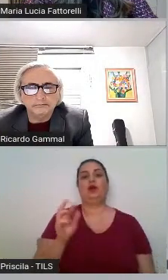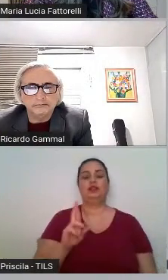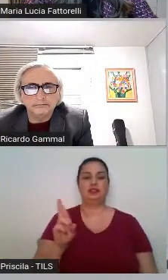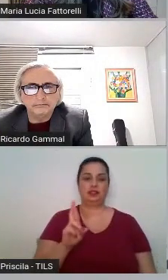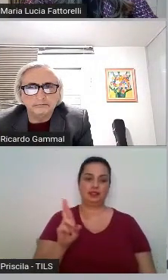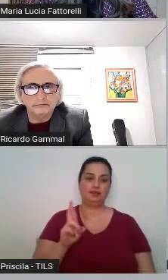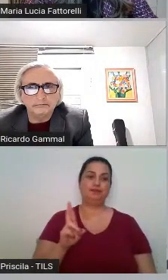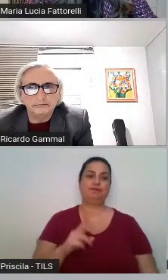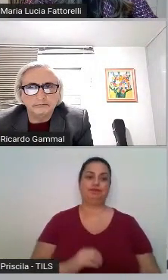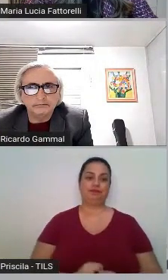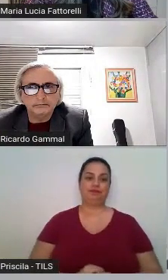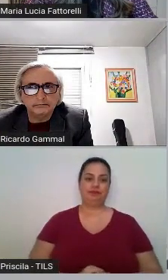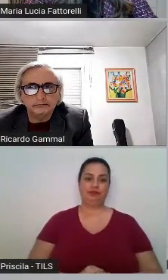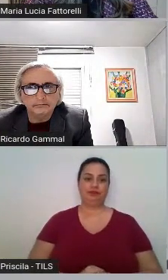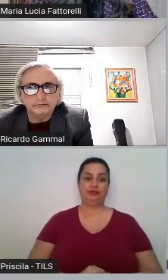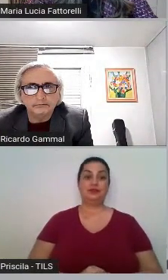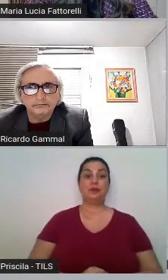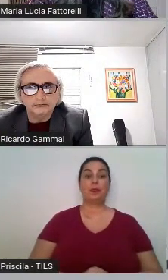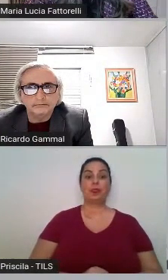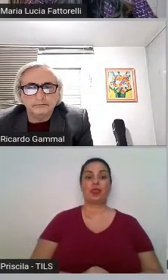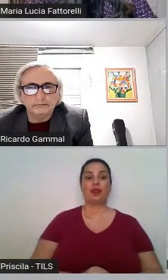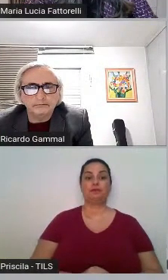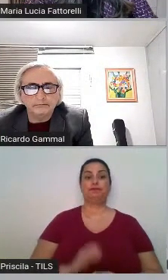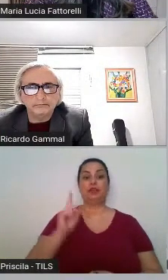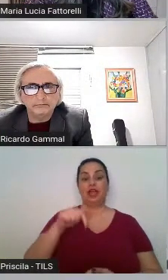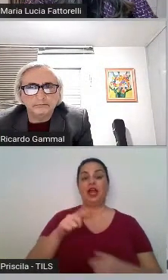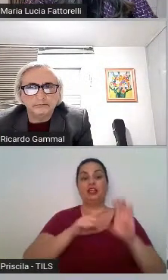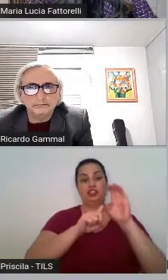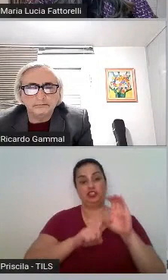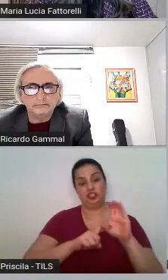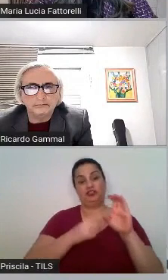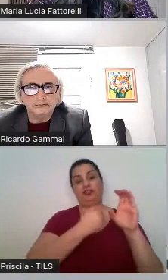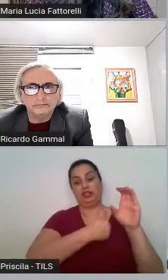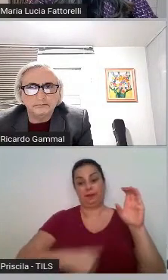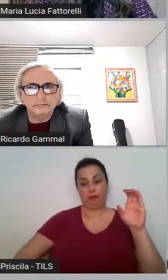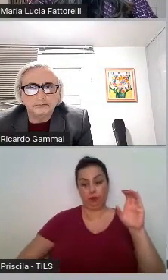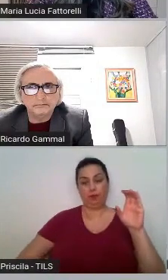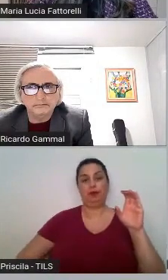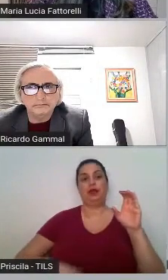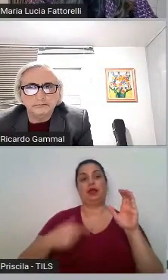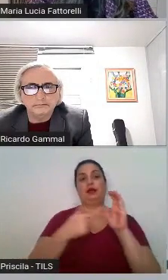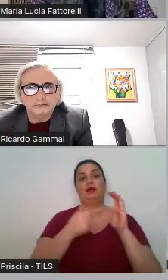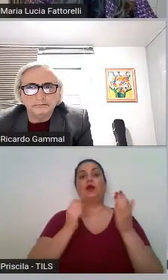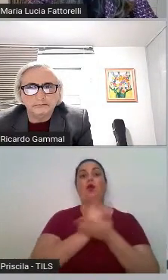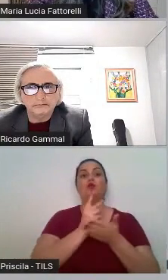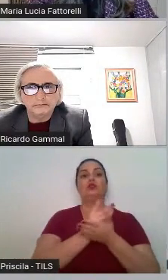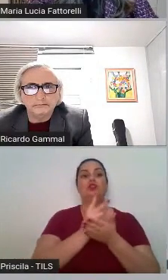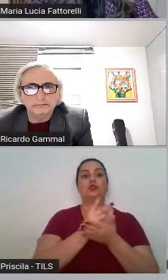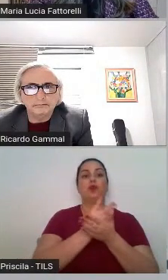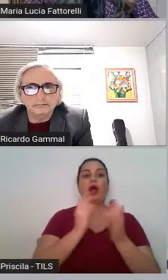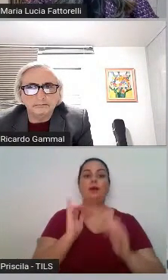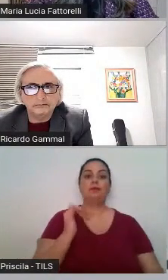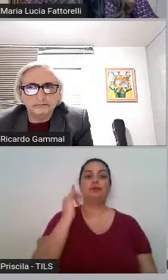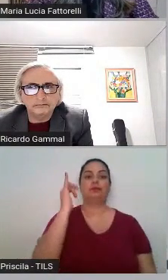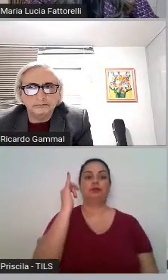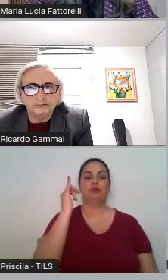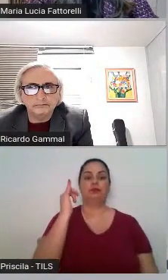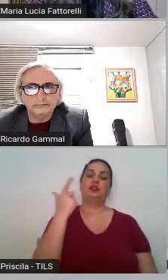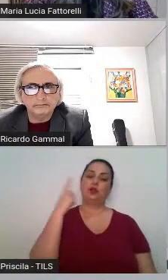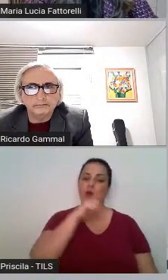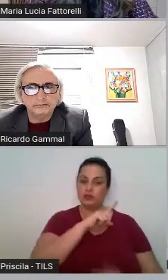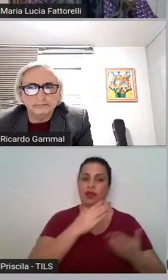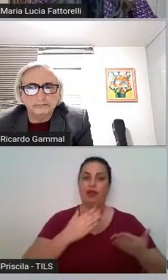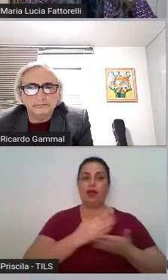da dívida pública. então, eles aprovam nessa lei complementar 173